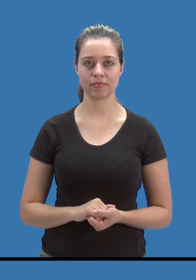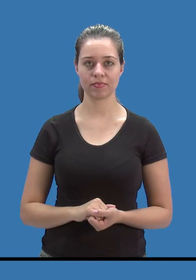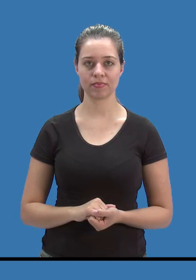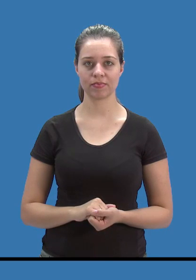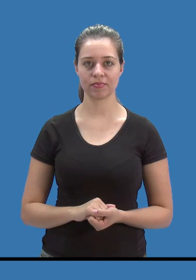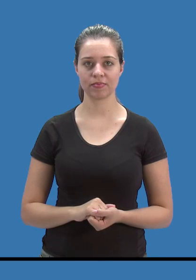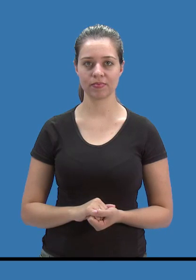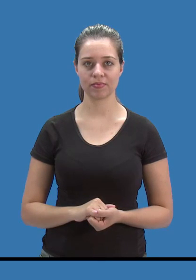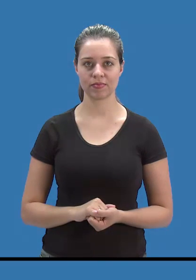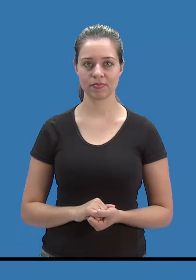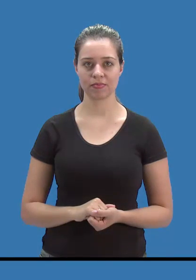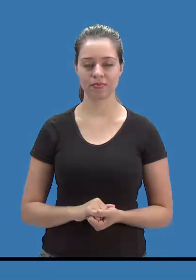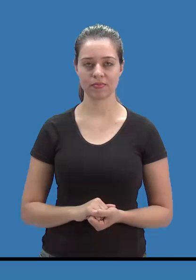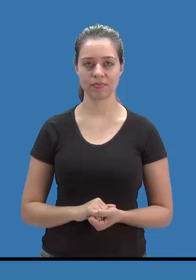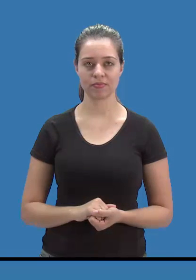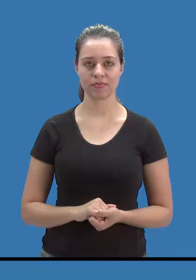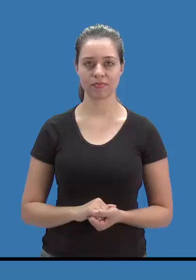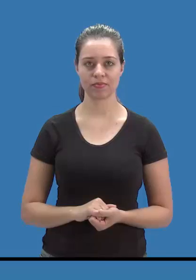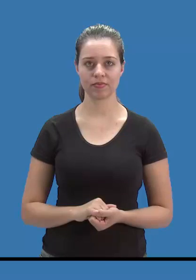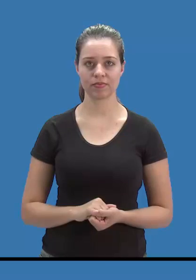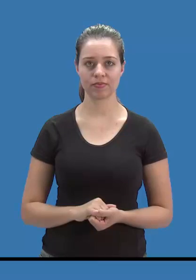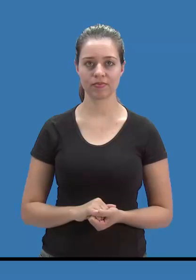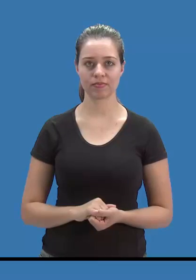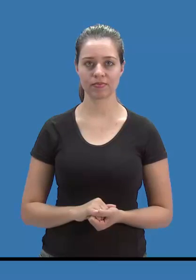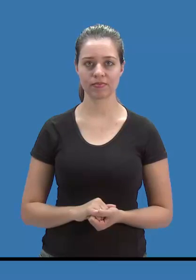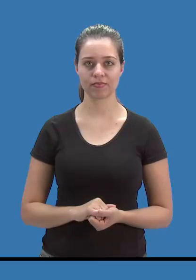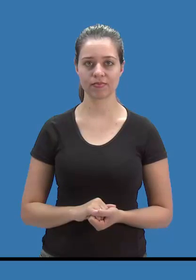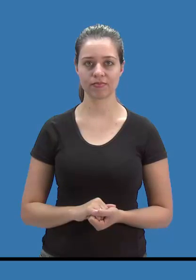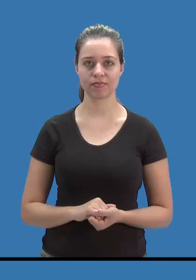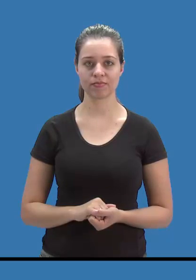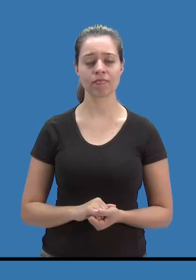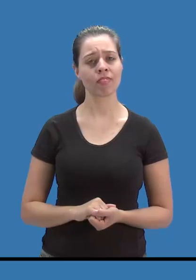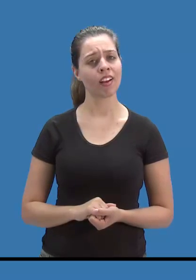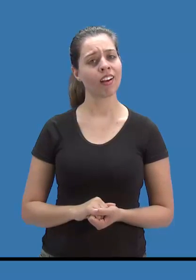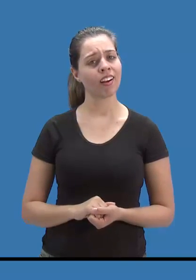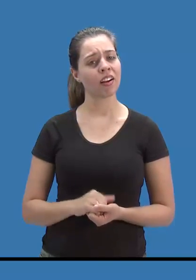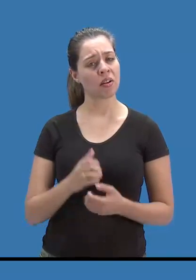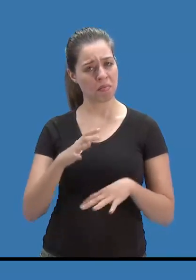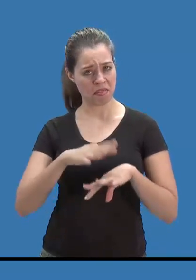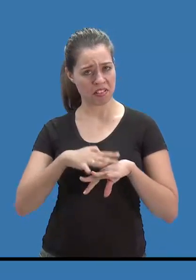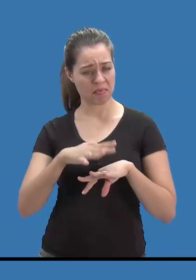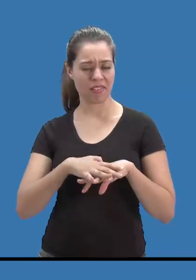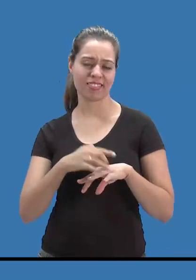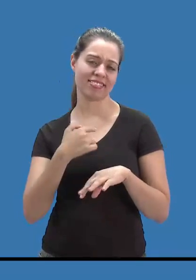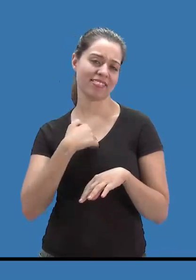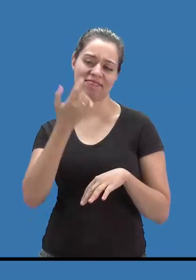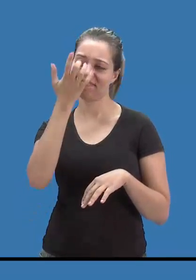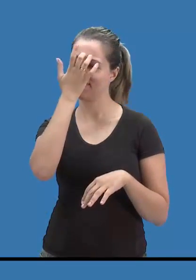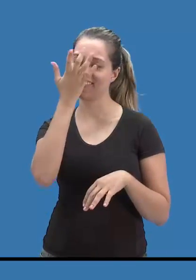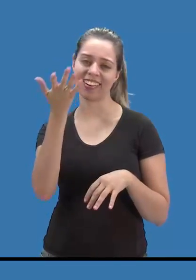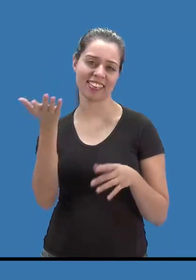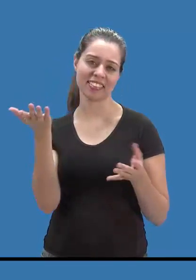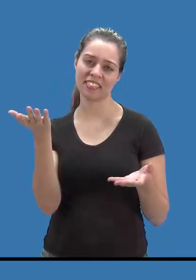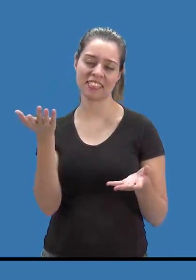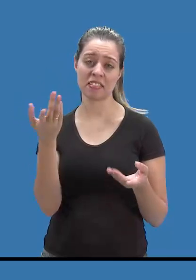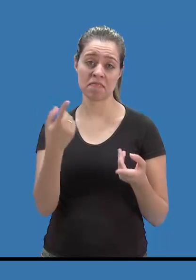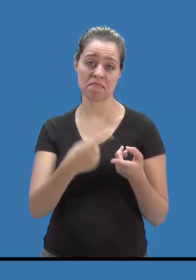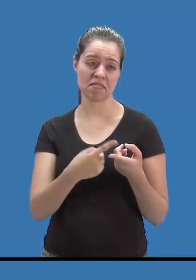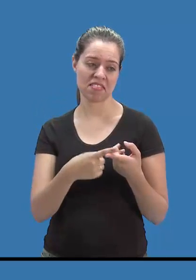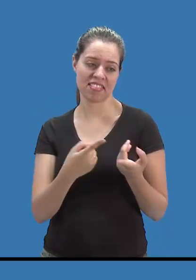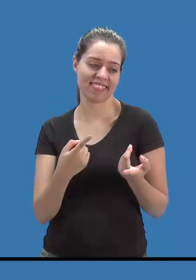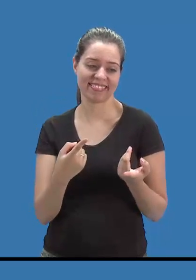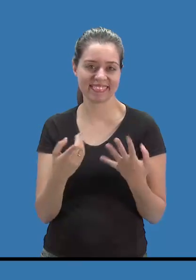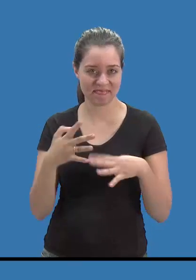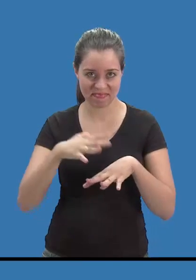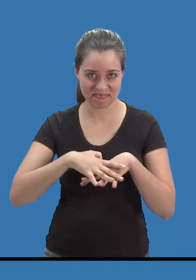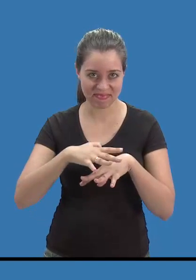I'll see you next